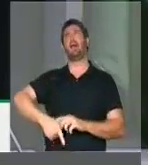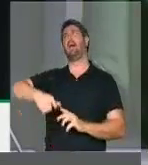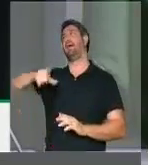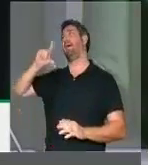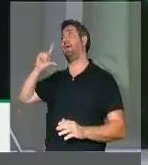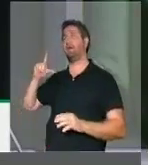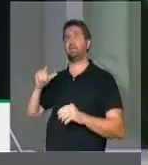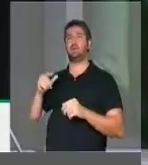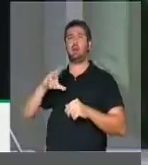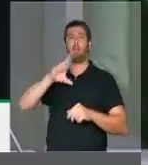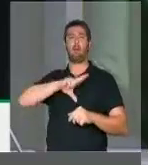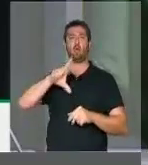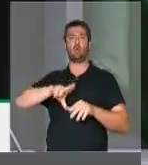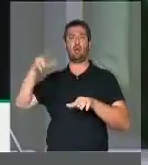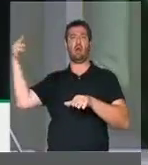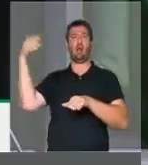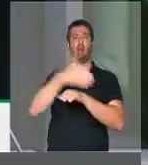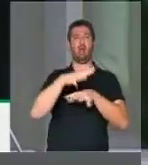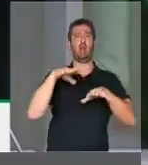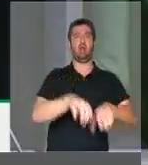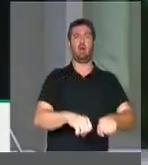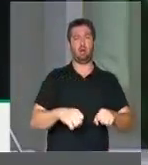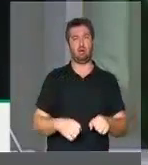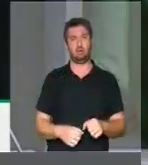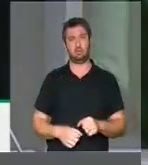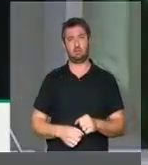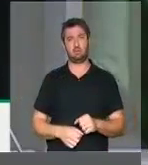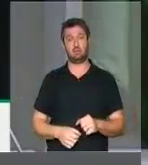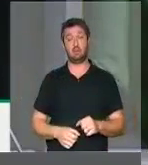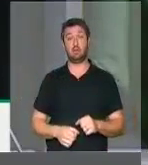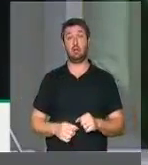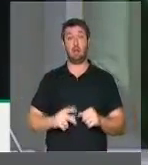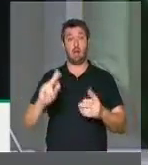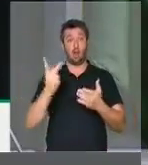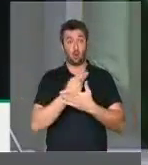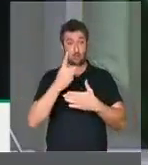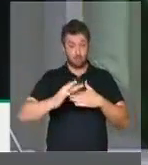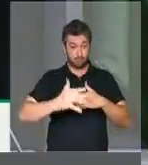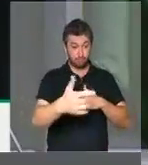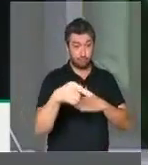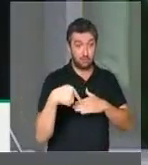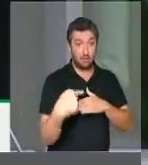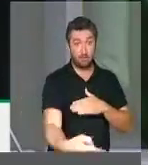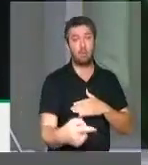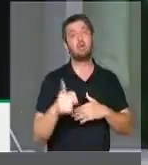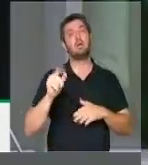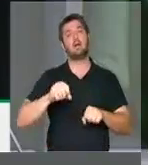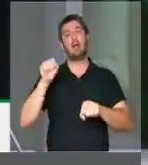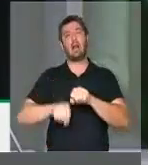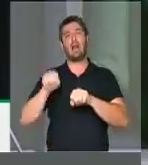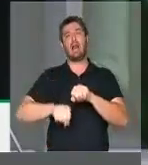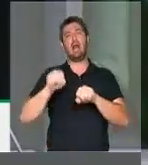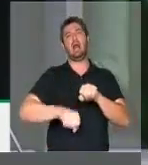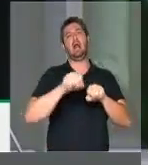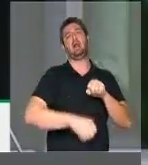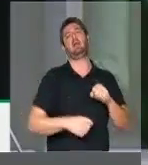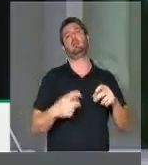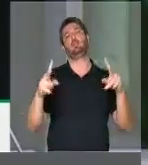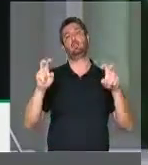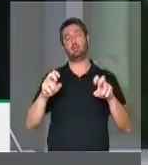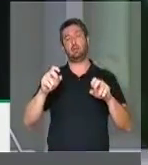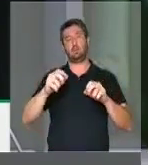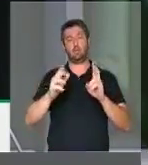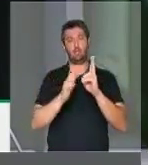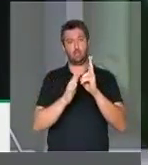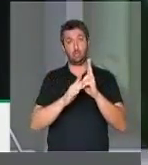antes da invasão do território brasileiro. O que se seguiu depois disso foram massacres históricos dos indígenas,